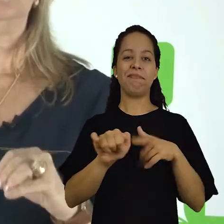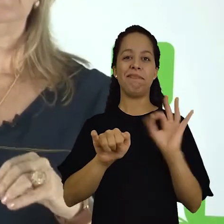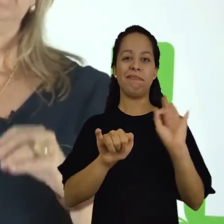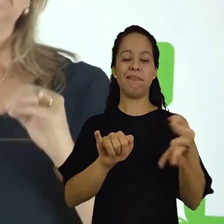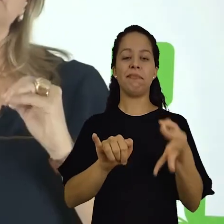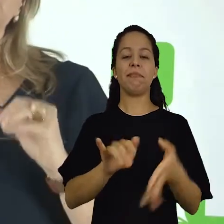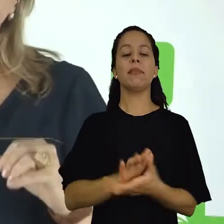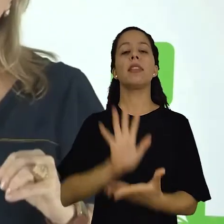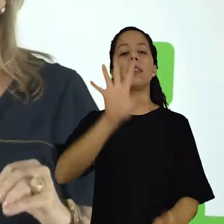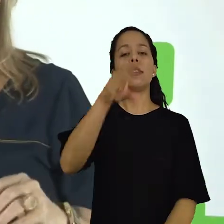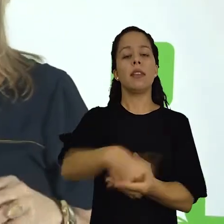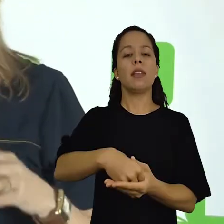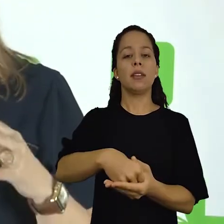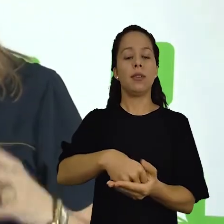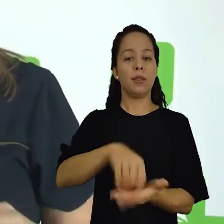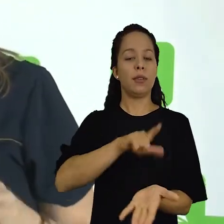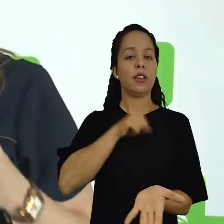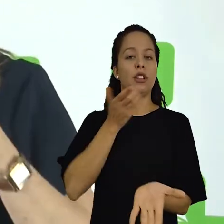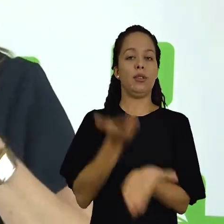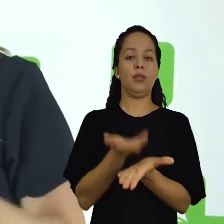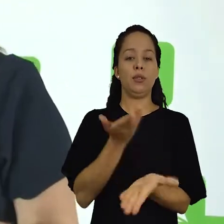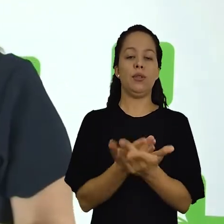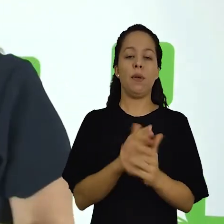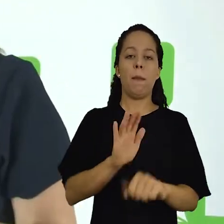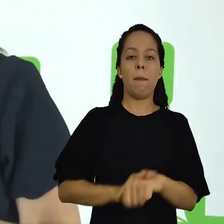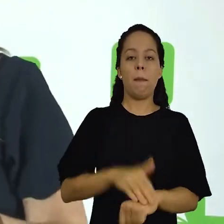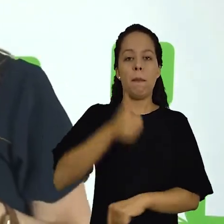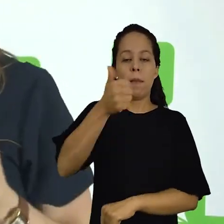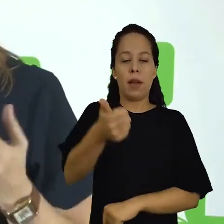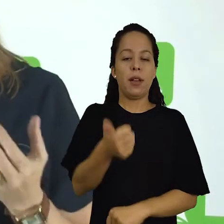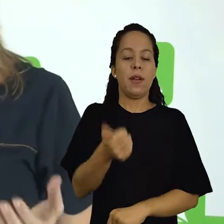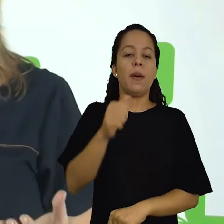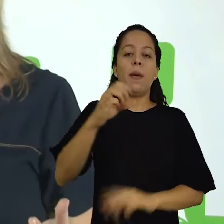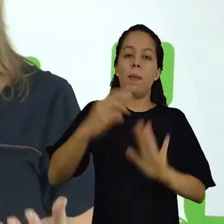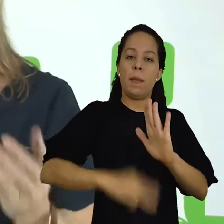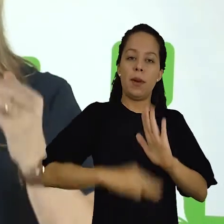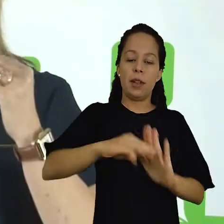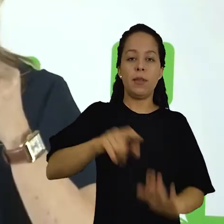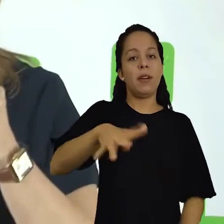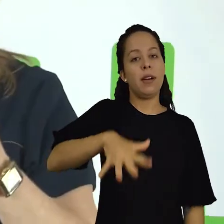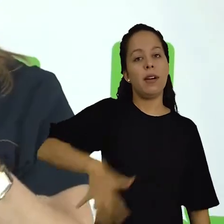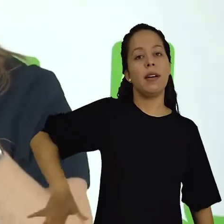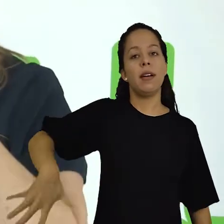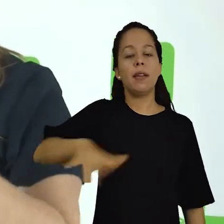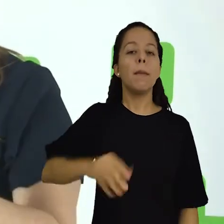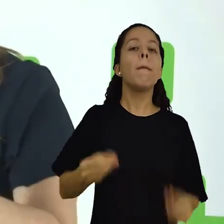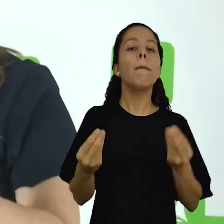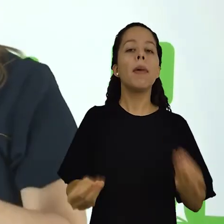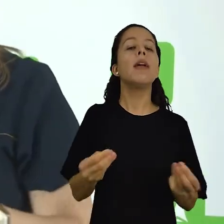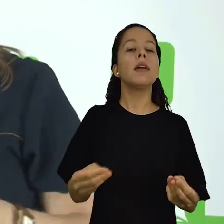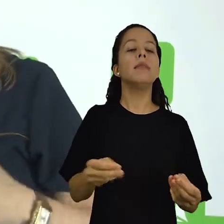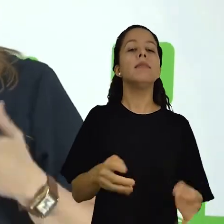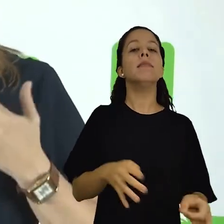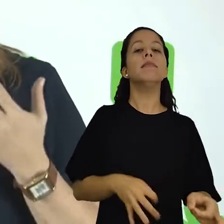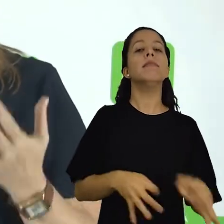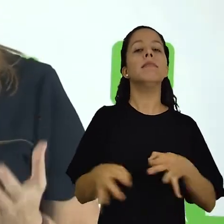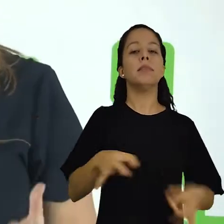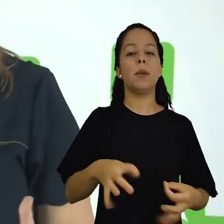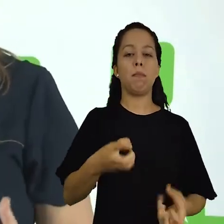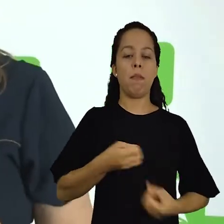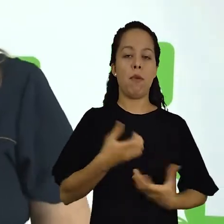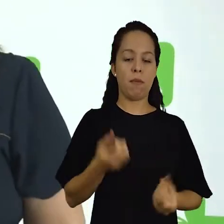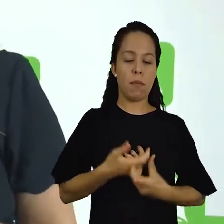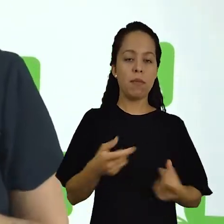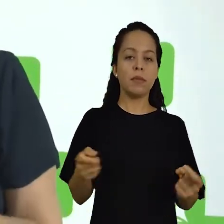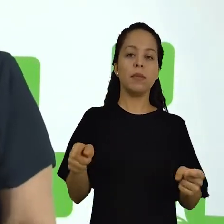um campo em que se estudam os melhores métodos praticados em uma determinada área para a